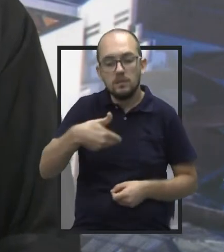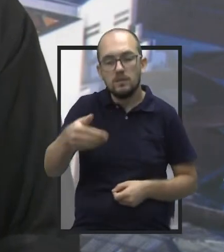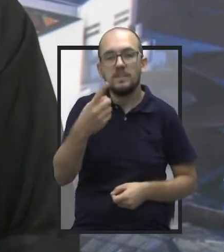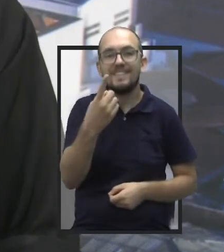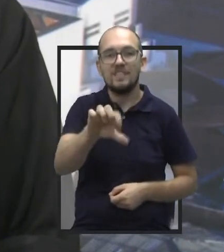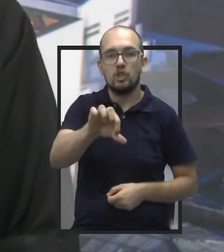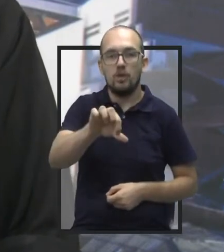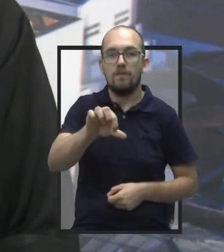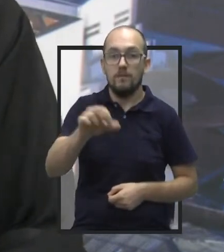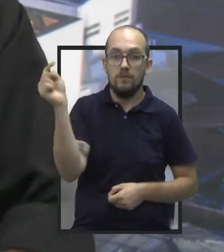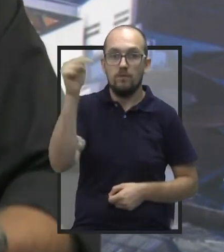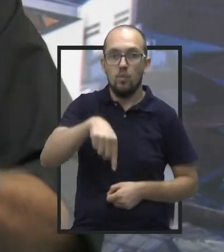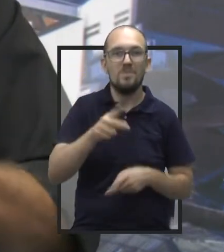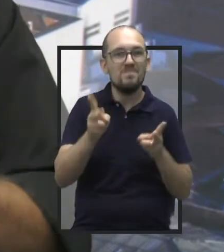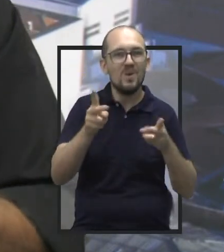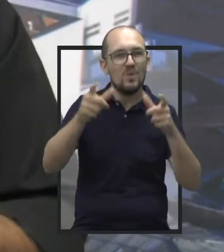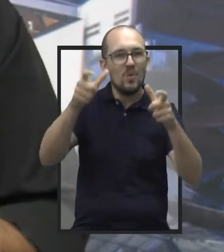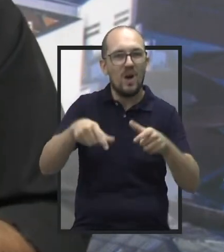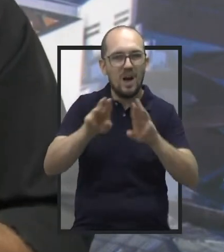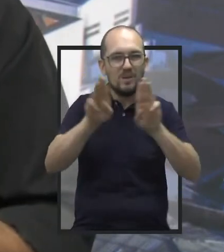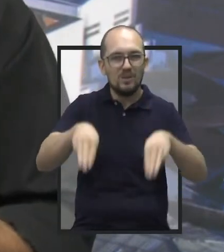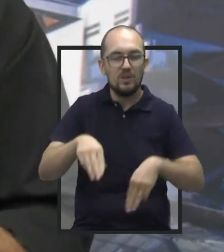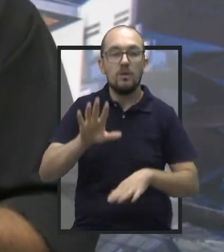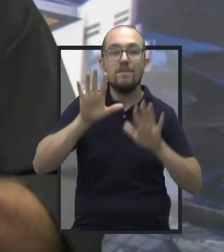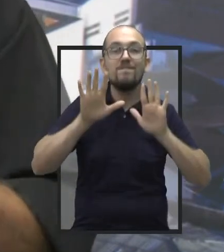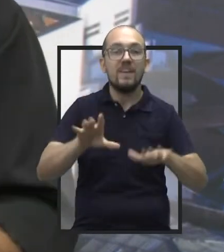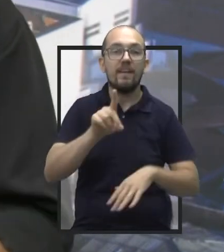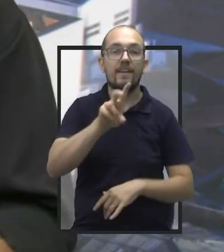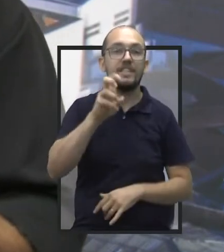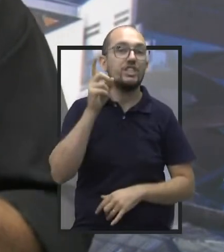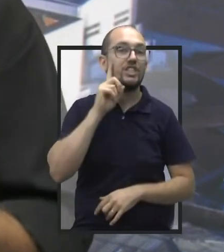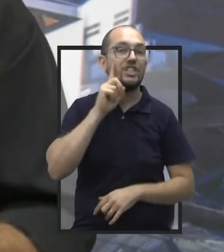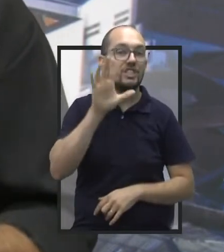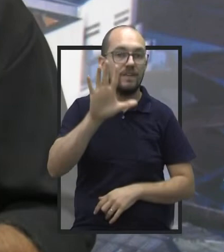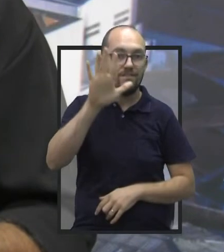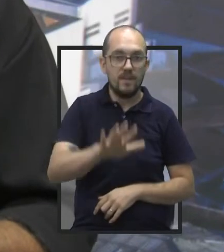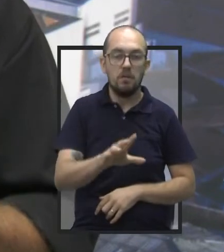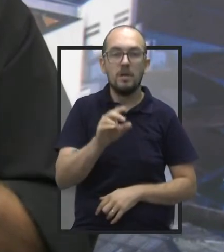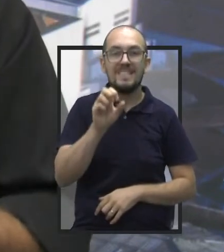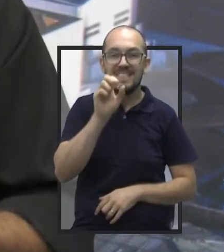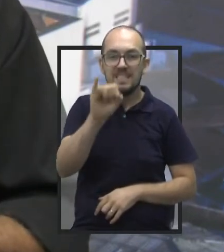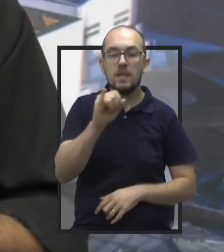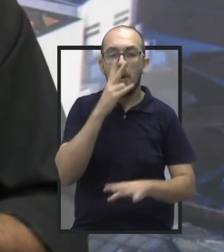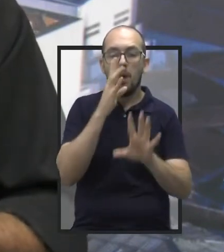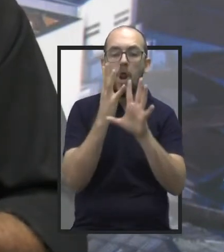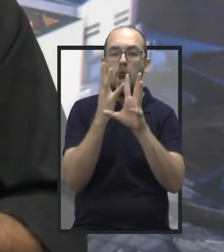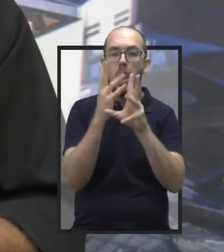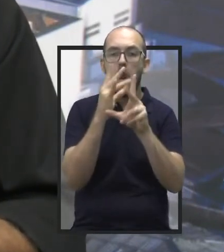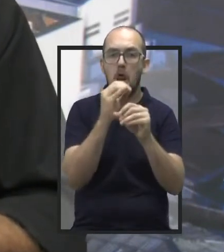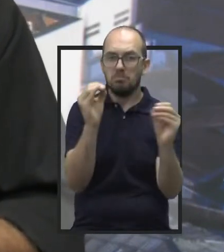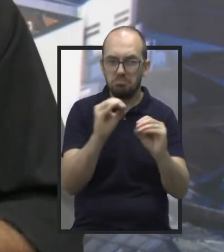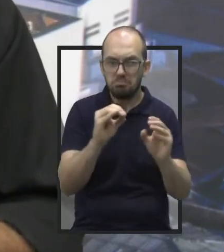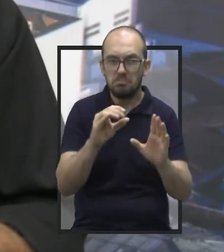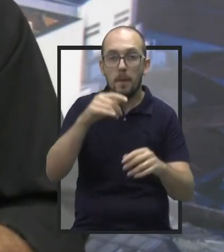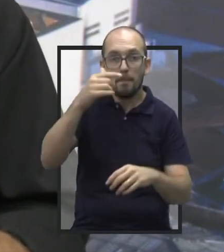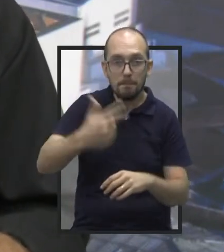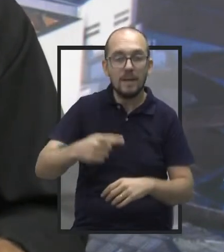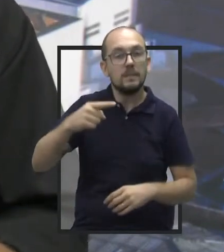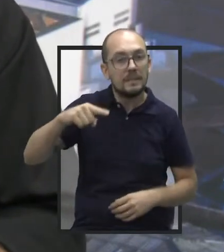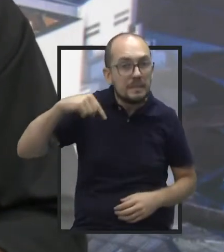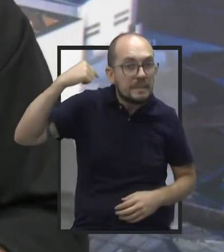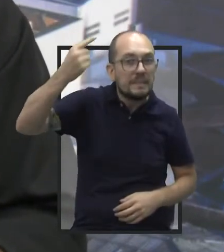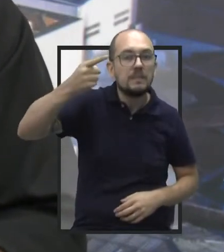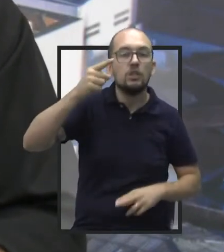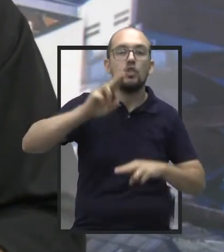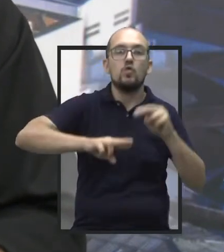de volta praticamente no mesmo lugar, vai ficar 15 dias, tá? E se não zerar, até junho, há uma promessa dela